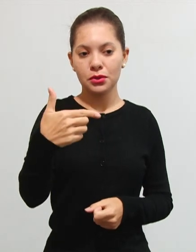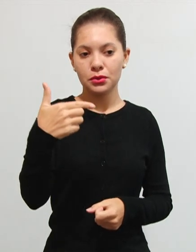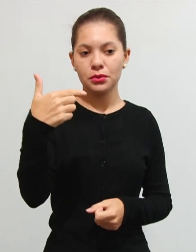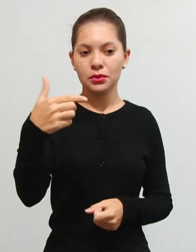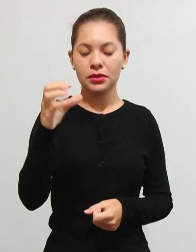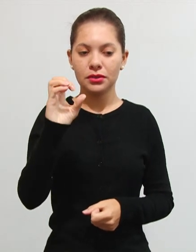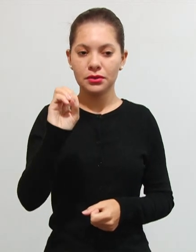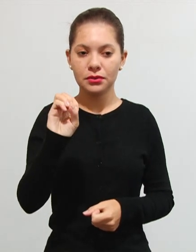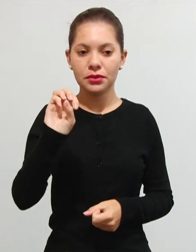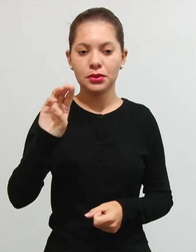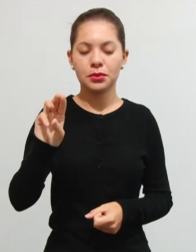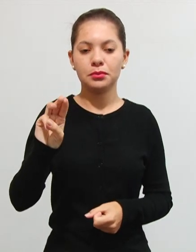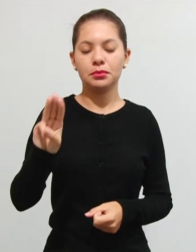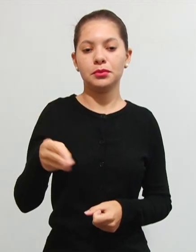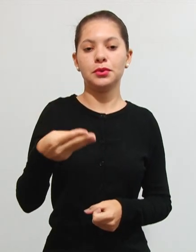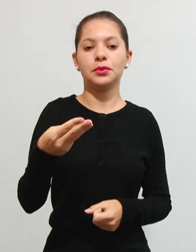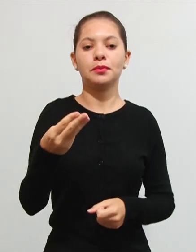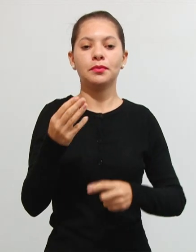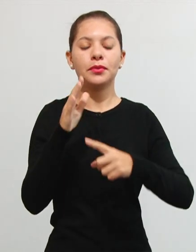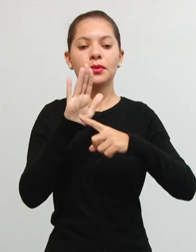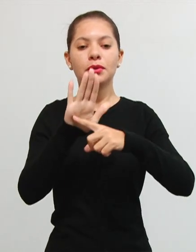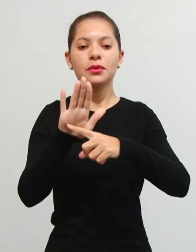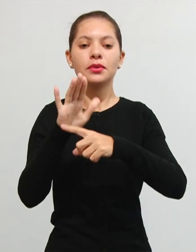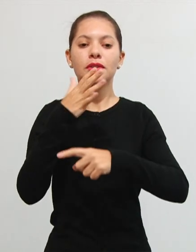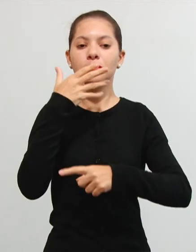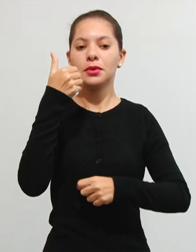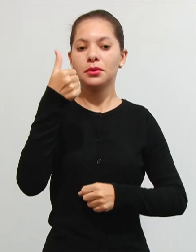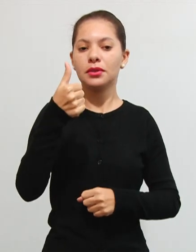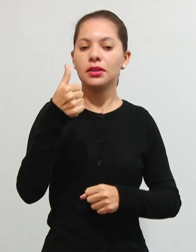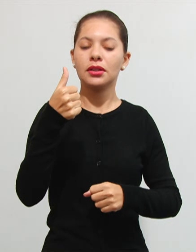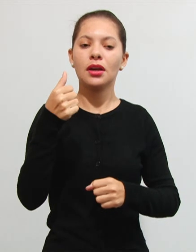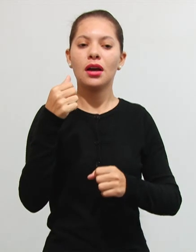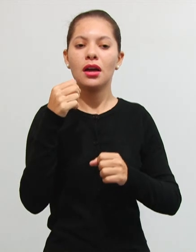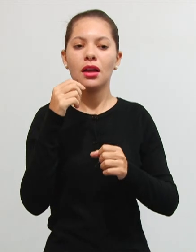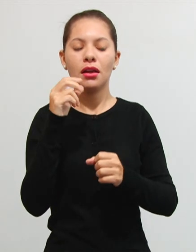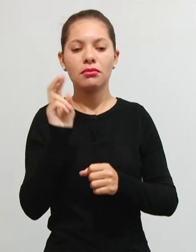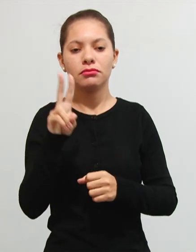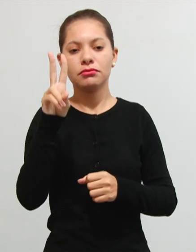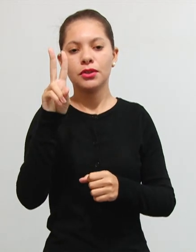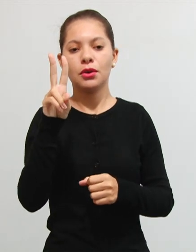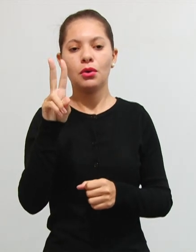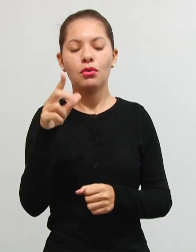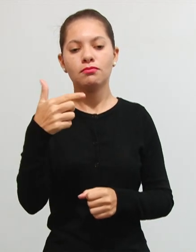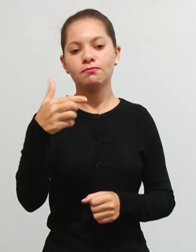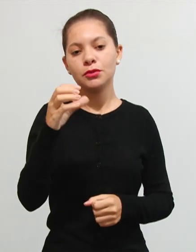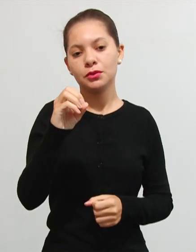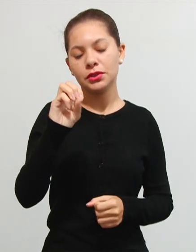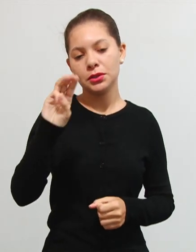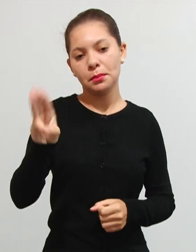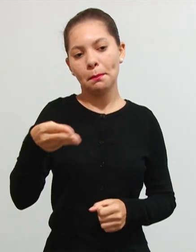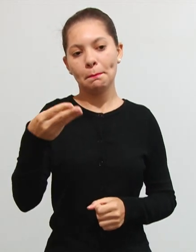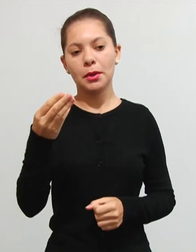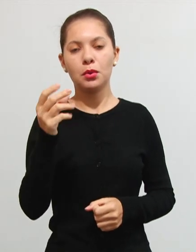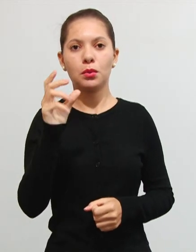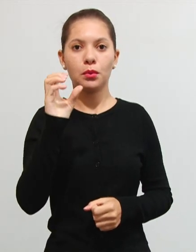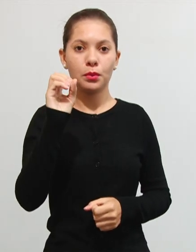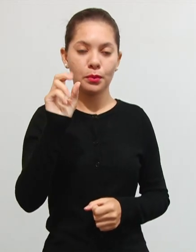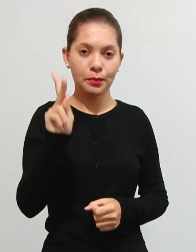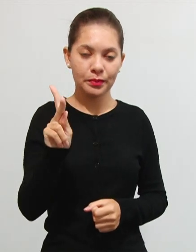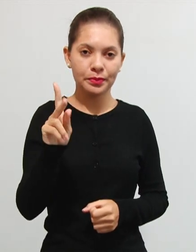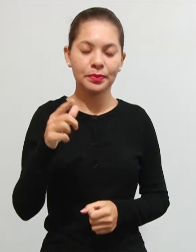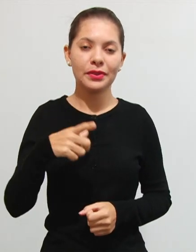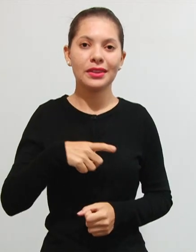ali a contribuição de melhoria seria no montante de 20 mil reais, tá? então, nós